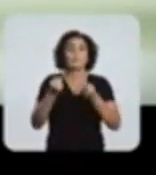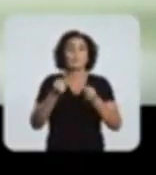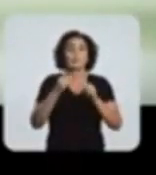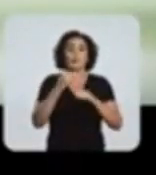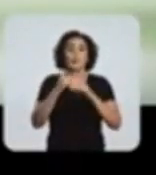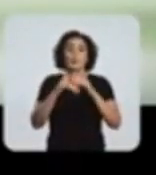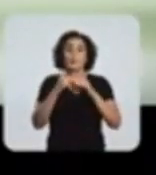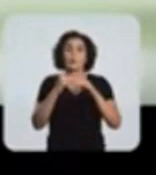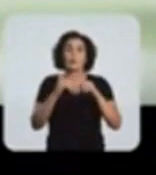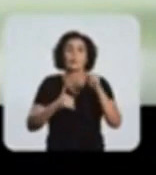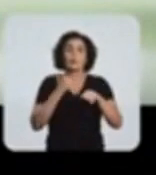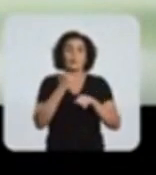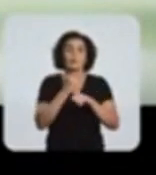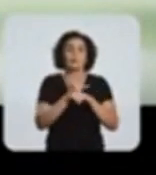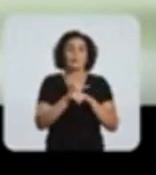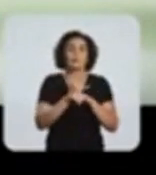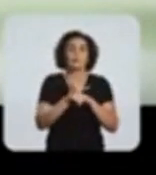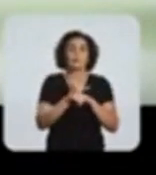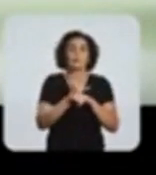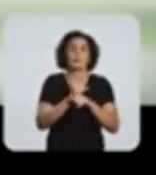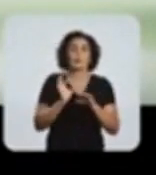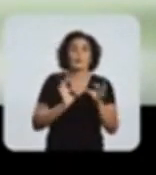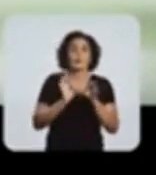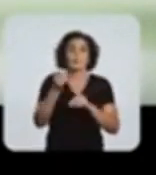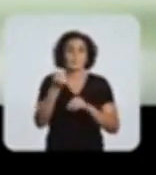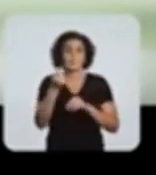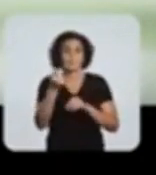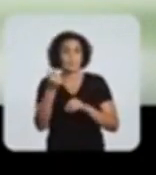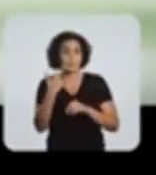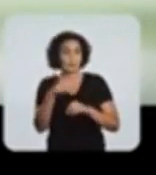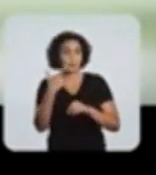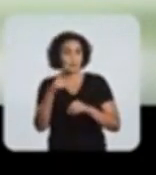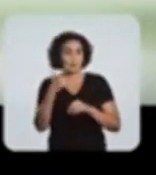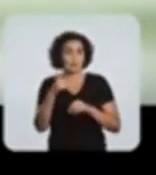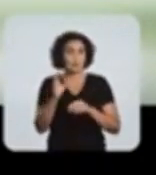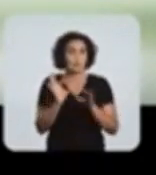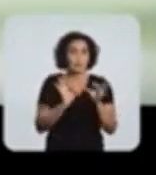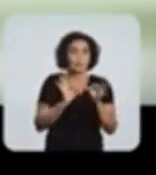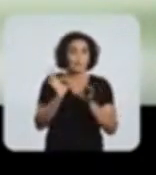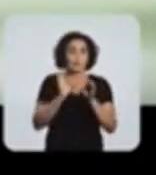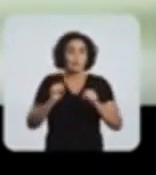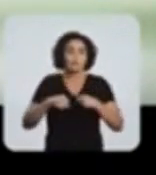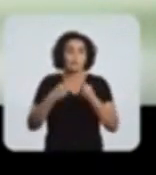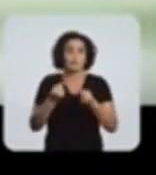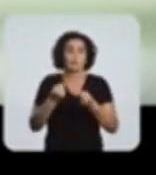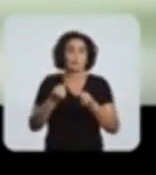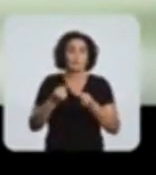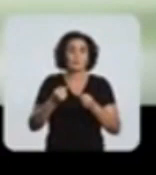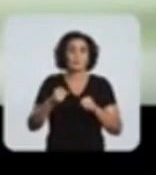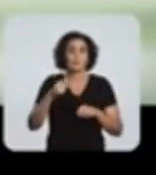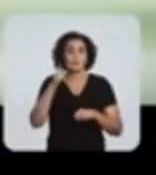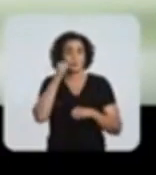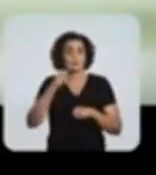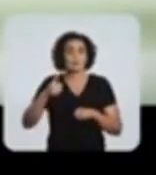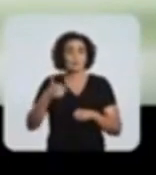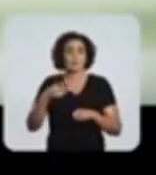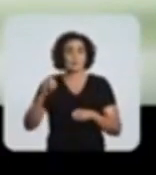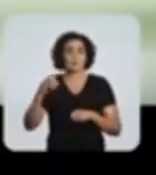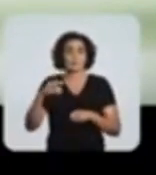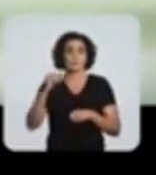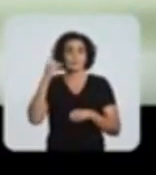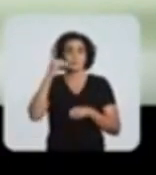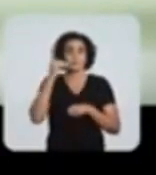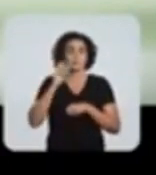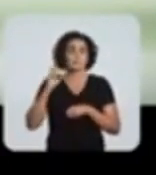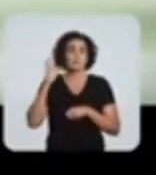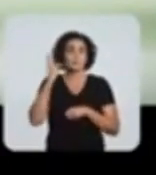Guerreira no Facebook e Instagram. E faça parte de uma campanha sem dinheiro. Mas com uma causa inspiradora de lutar. Vote. Sou Gabi,